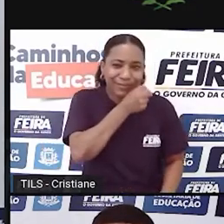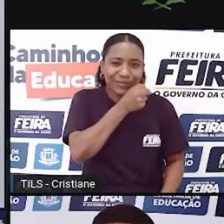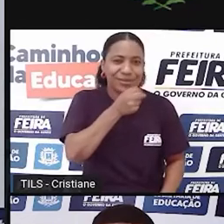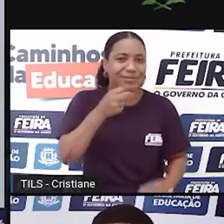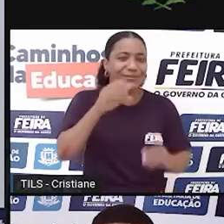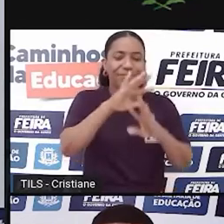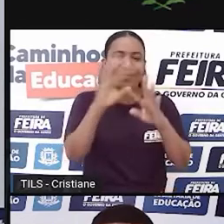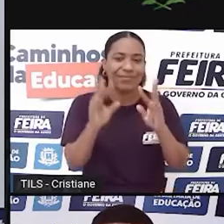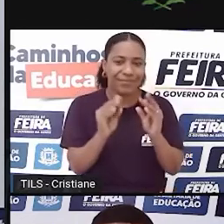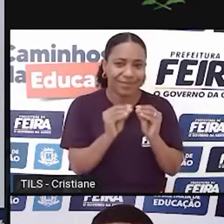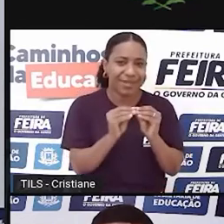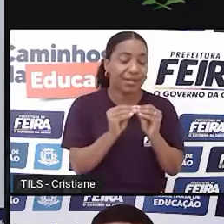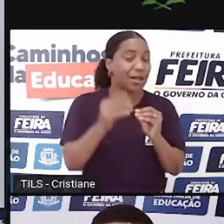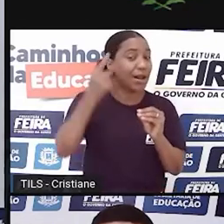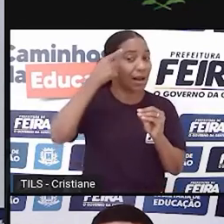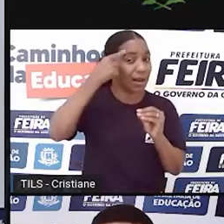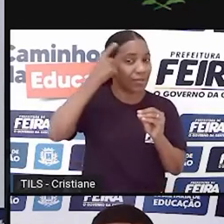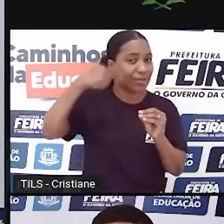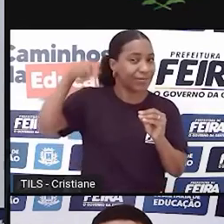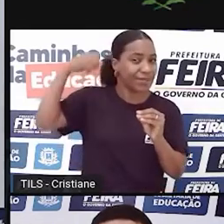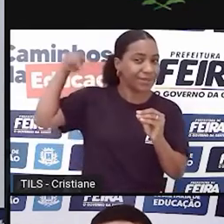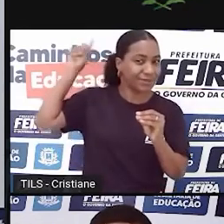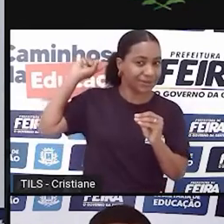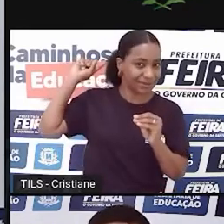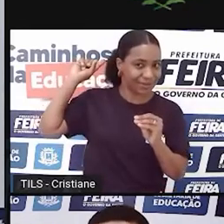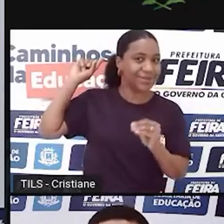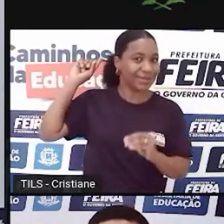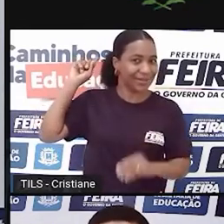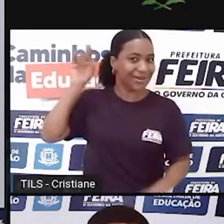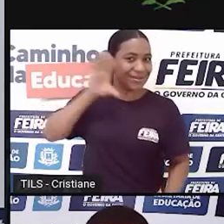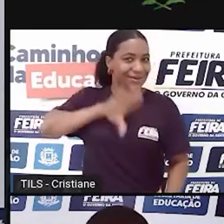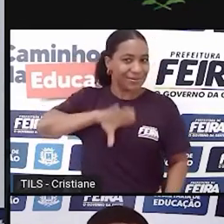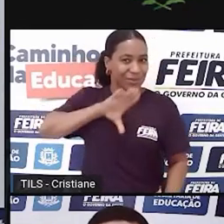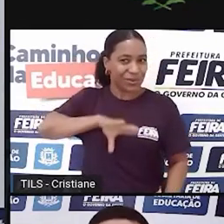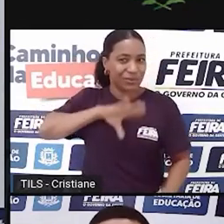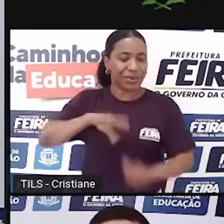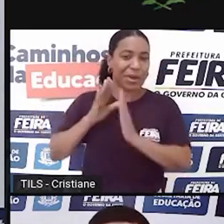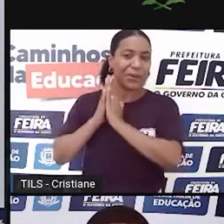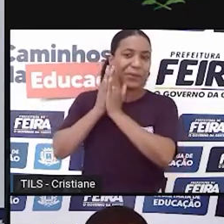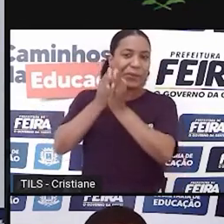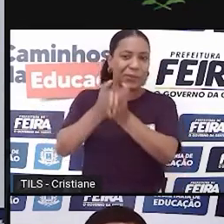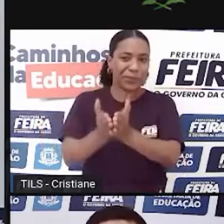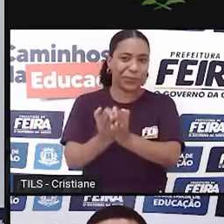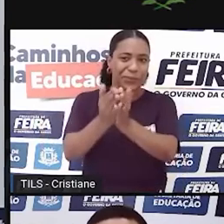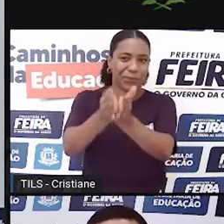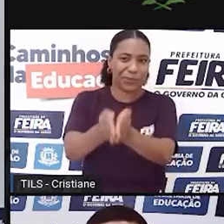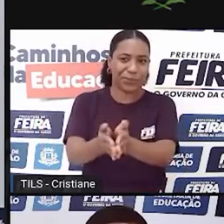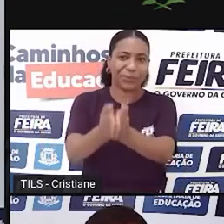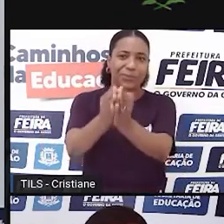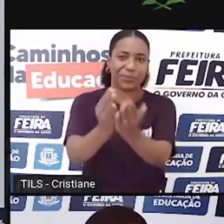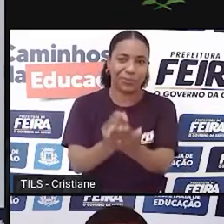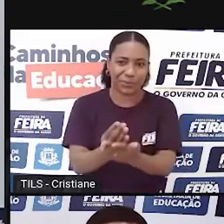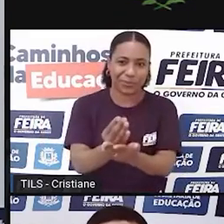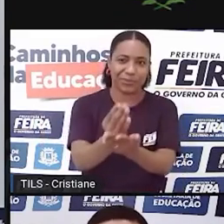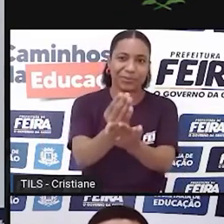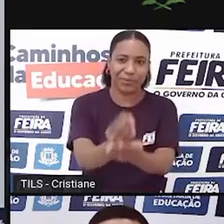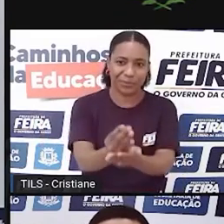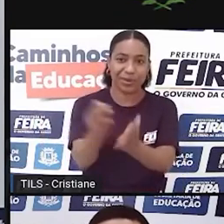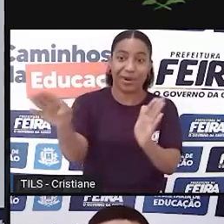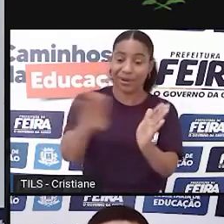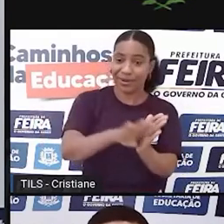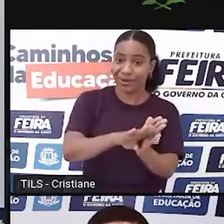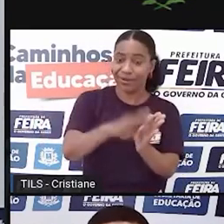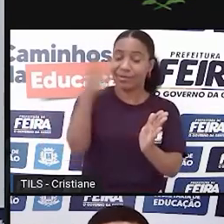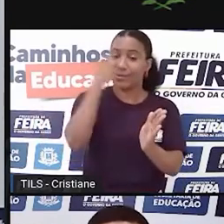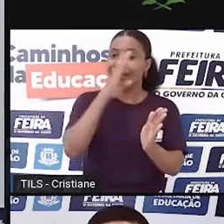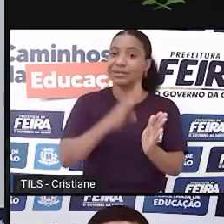época da colonização, quando os jesuítas chegaram no Brasil e foram catequizar os índios. O